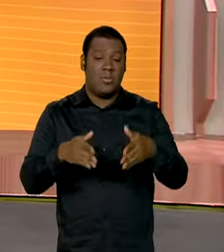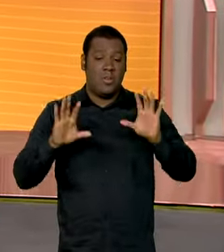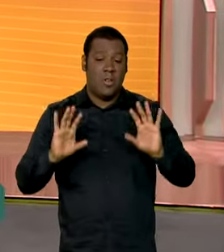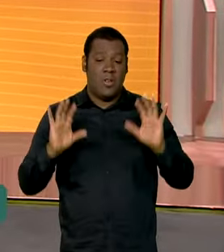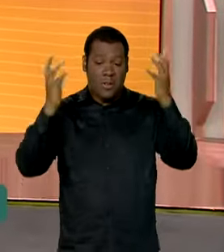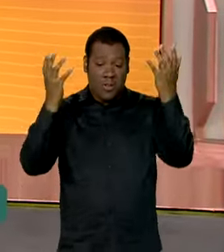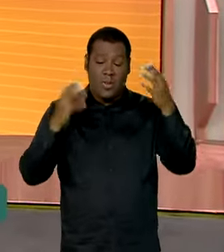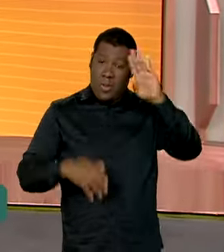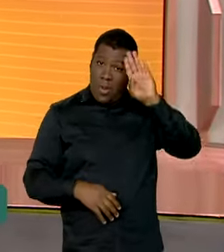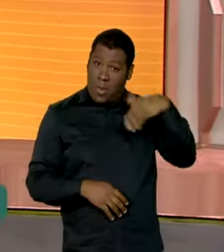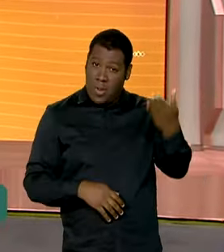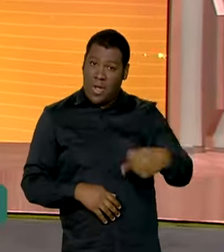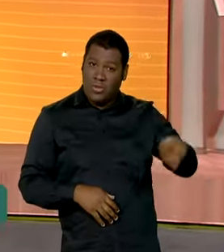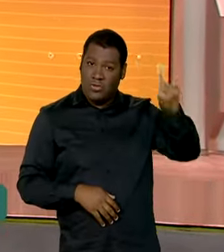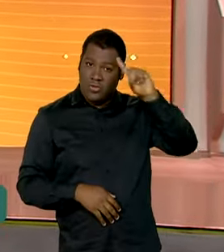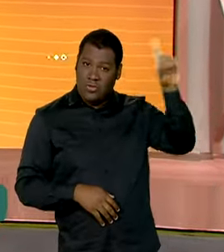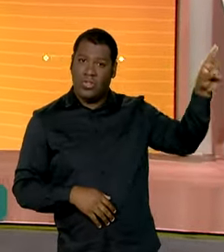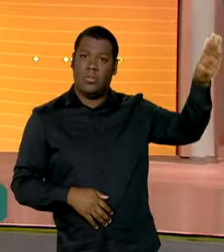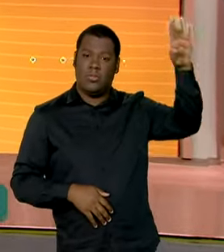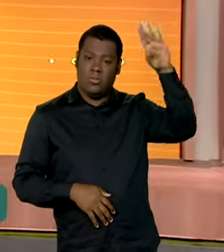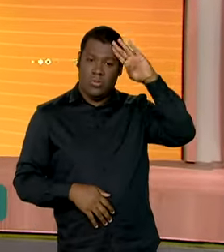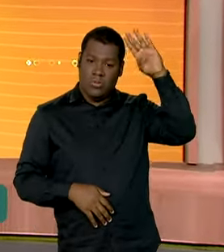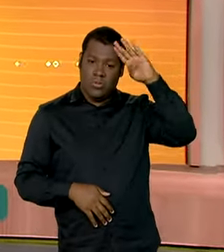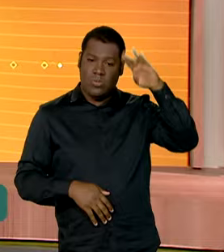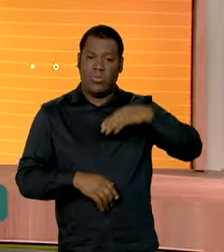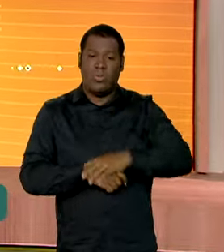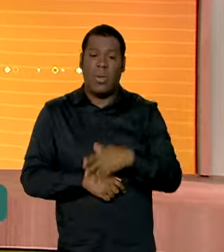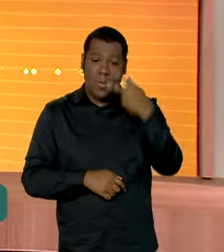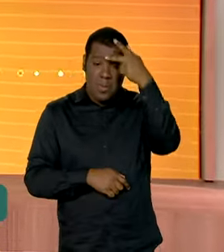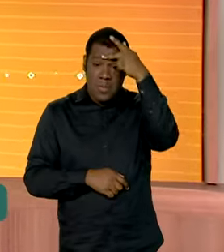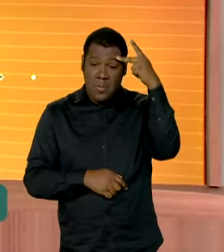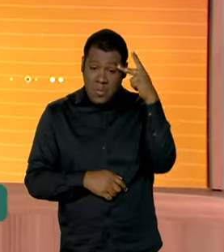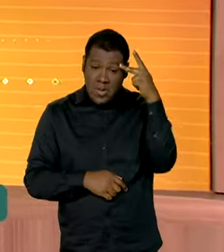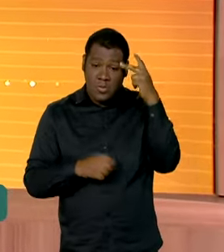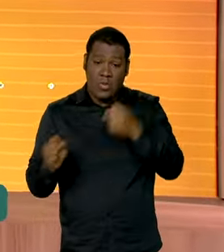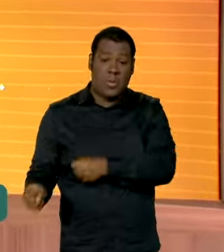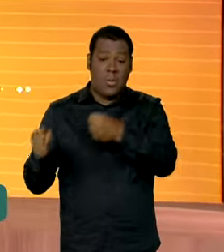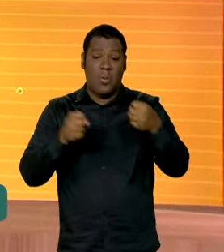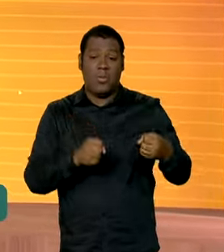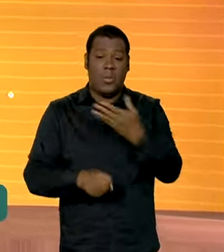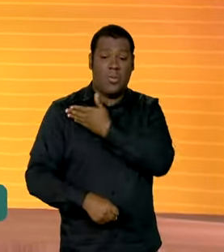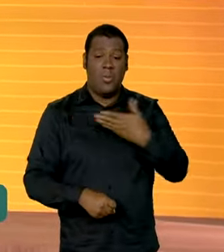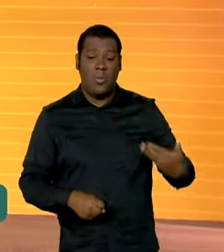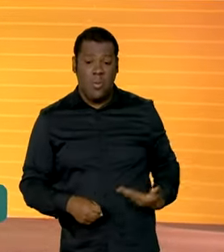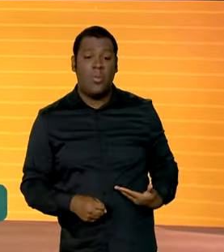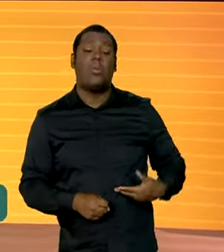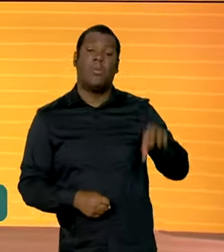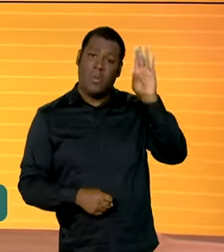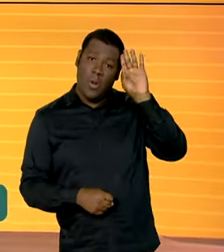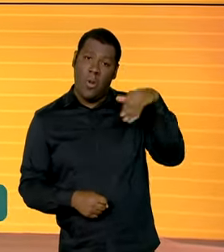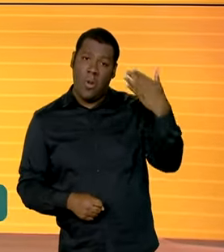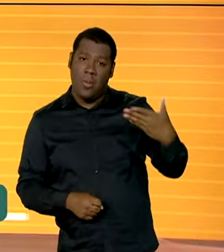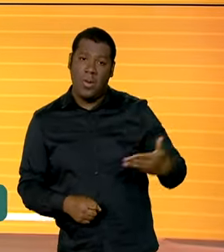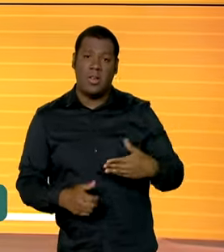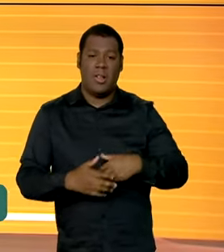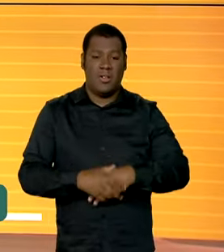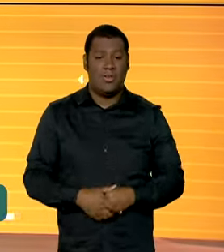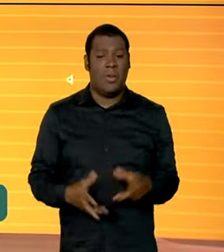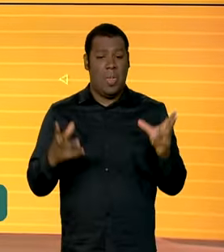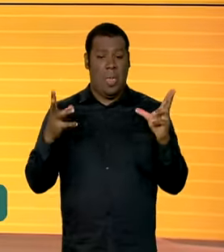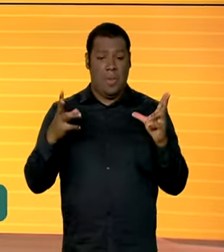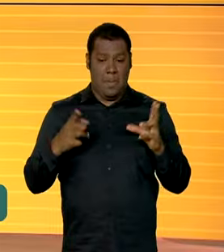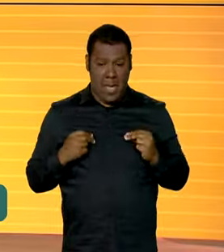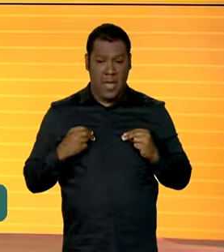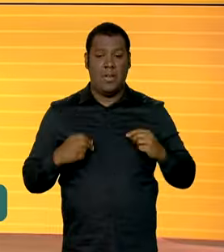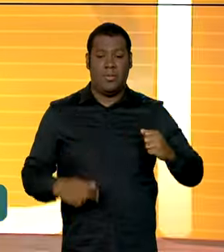homenagem ao Dia do Exército. Na solenidade, autoridades e instituições foram condecoradas com a Ordem do Mérito Militar